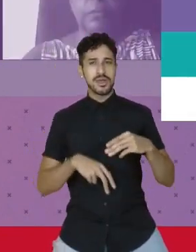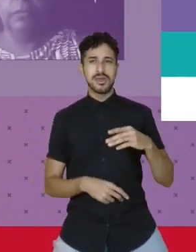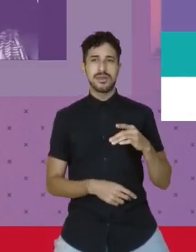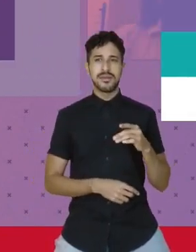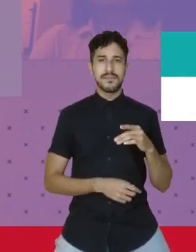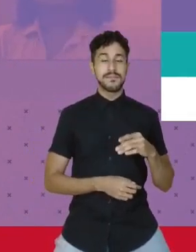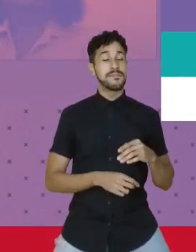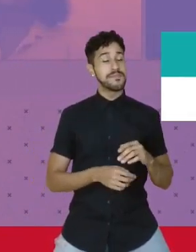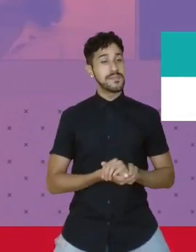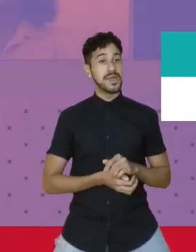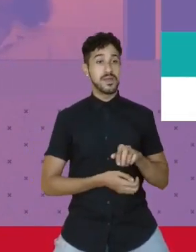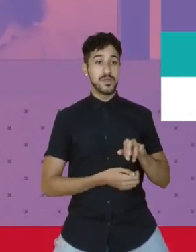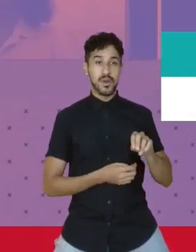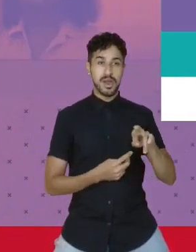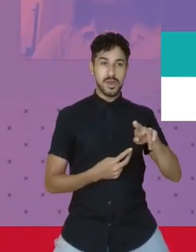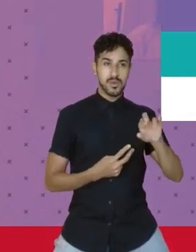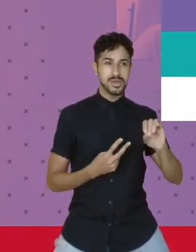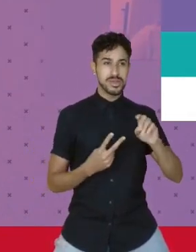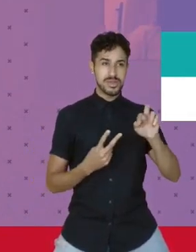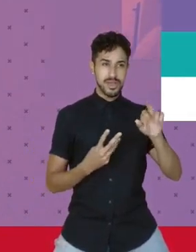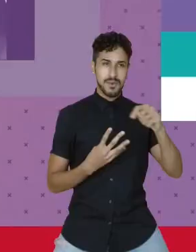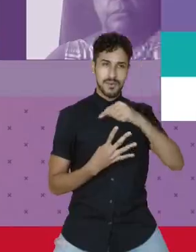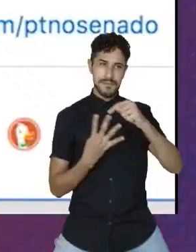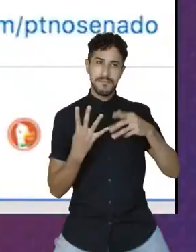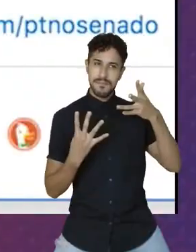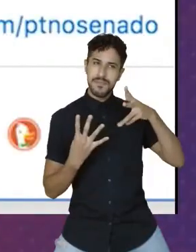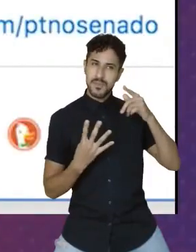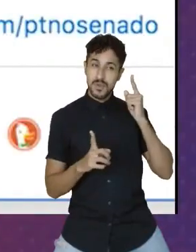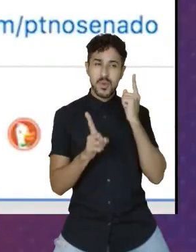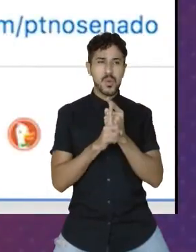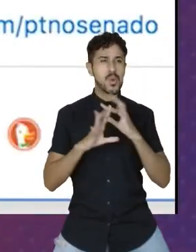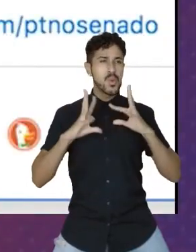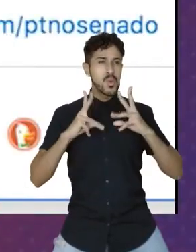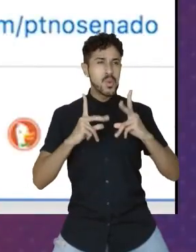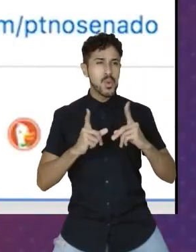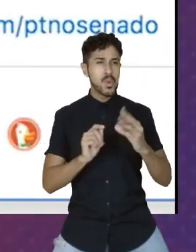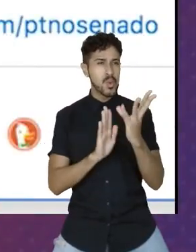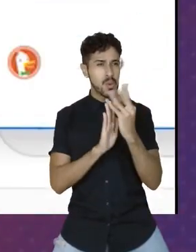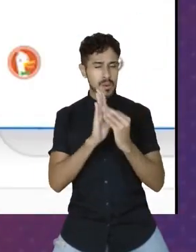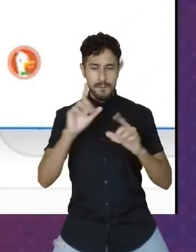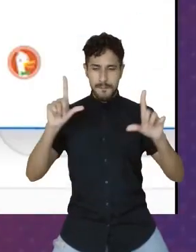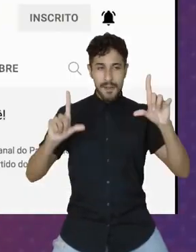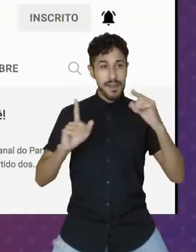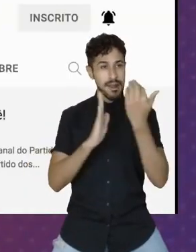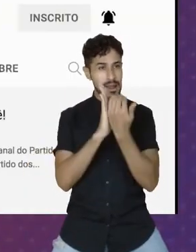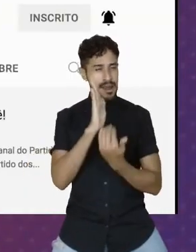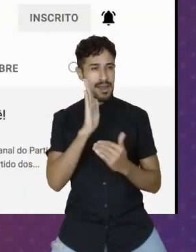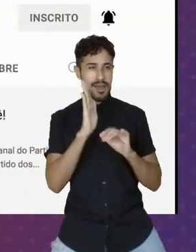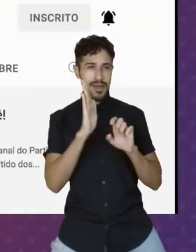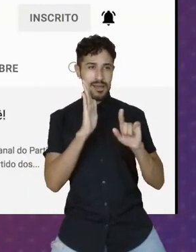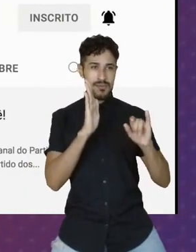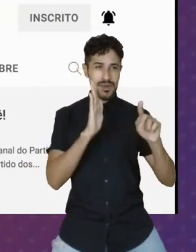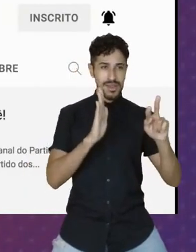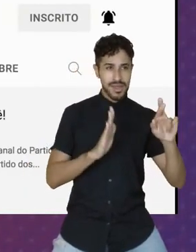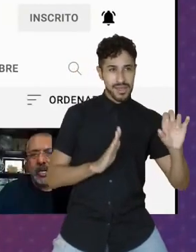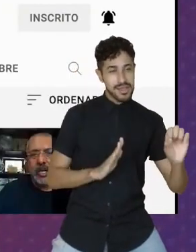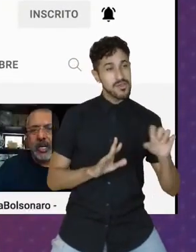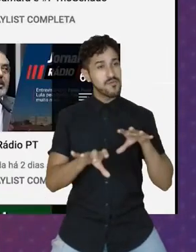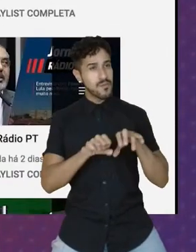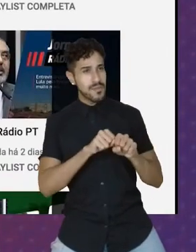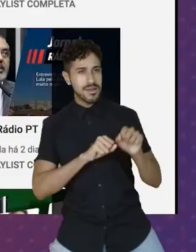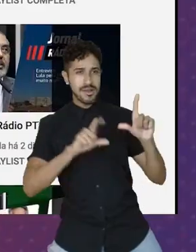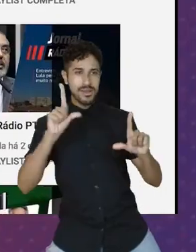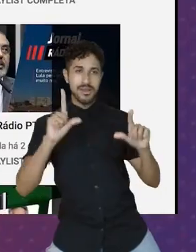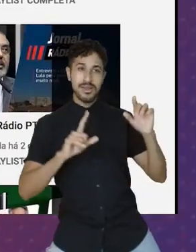Cassie Coutinho, Antônio Araújo e Selma Rocha. Você encontra todos os nossos programas na playlist TV Elas por Elas formação no canal da